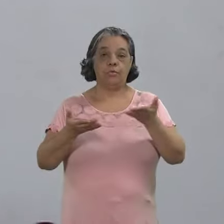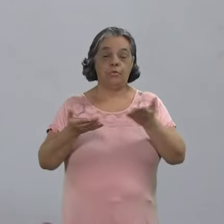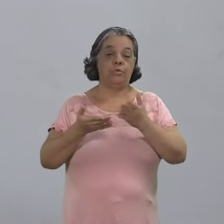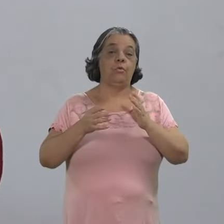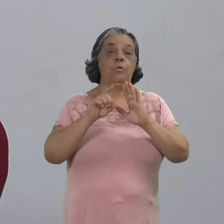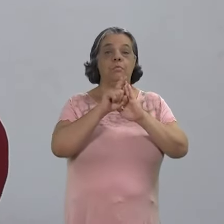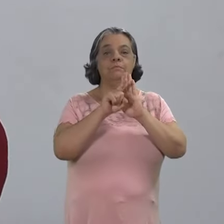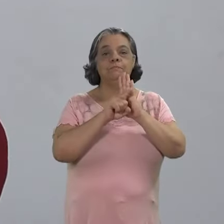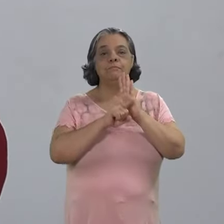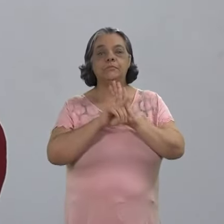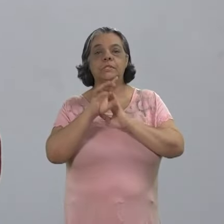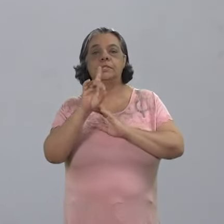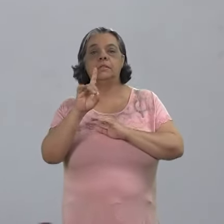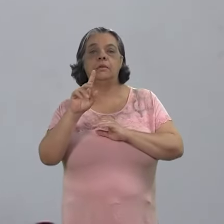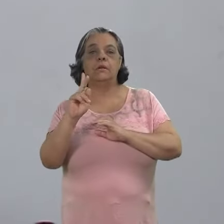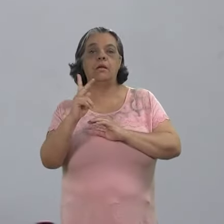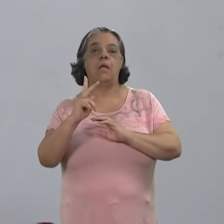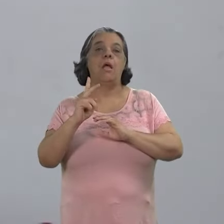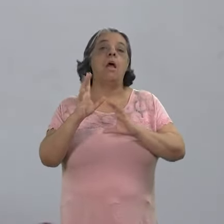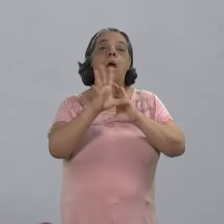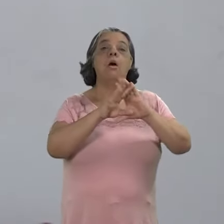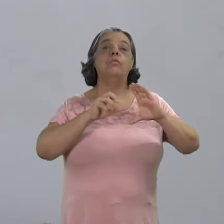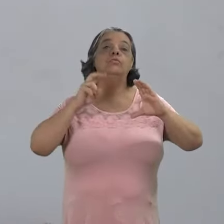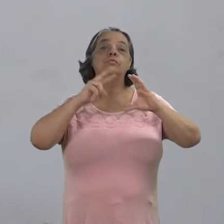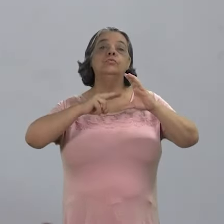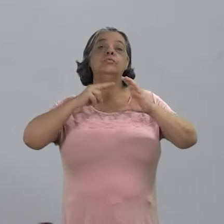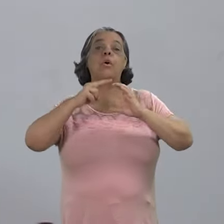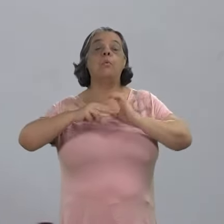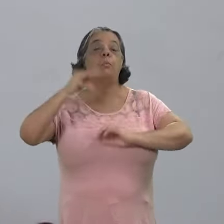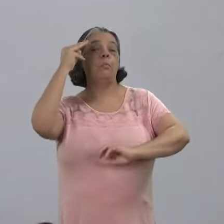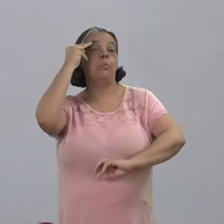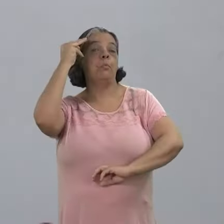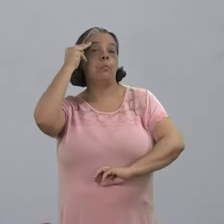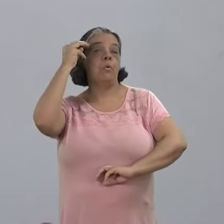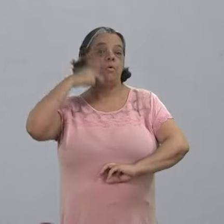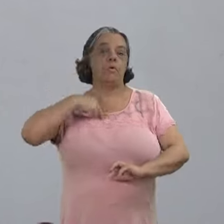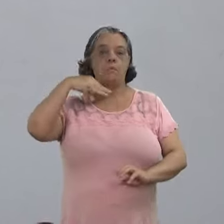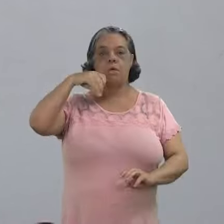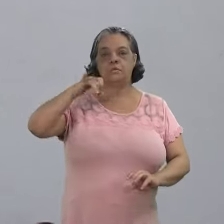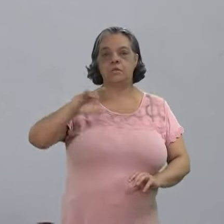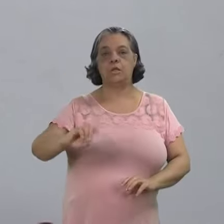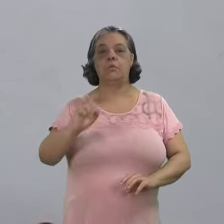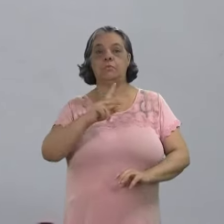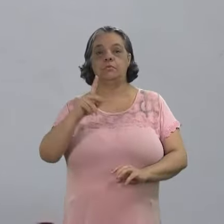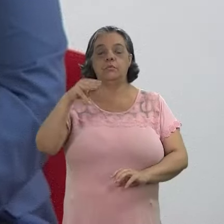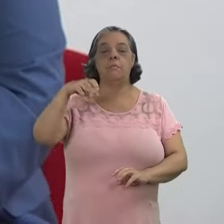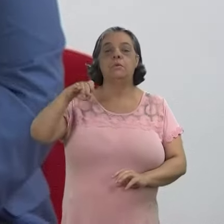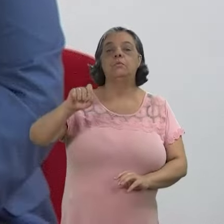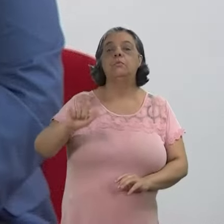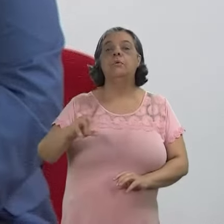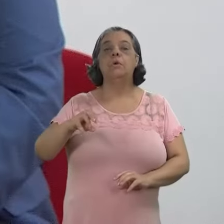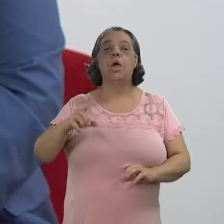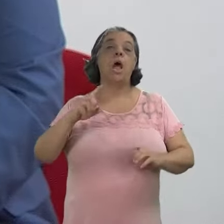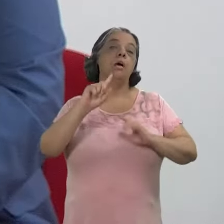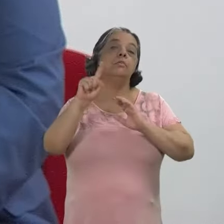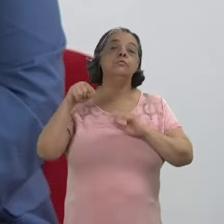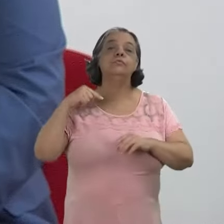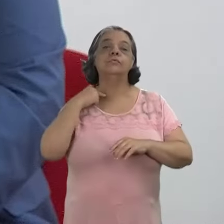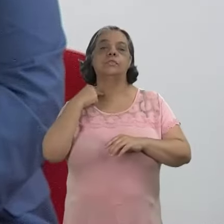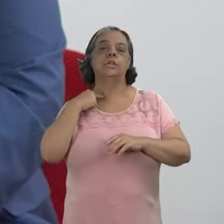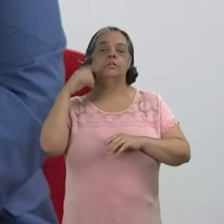Nesta edição, programa TVDH fala sobre audiovisual e memória. Eu, Marcelo Dantas, e o professor Manuel Moraes,